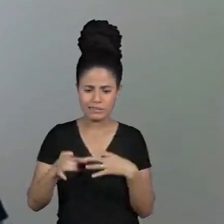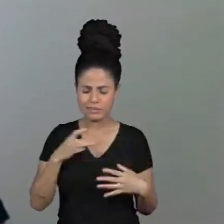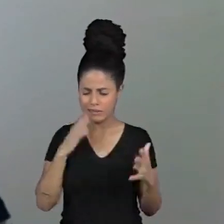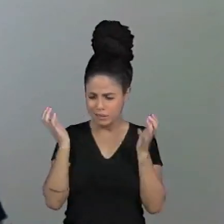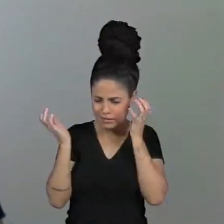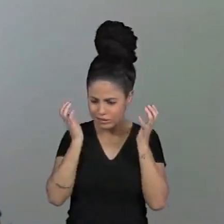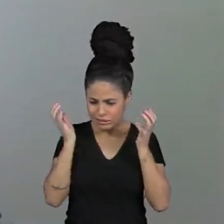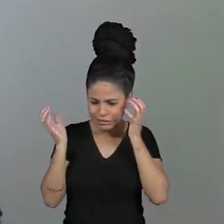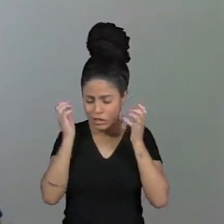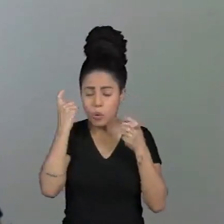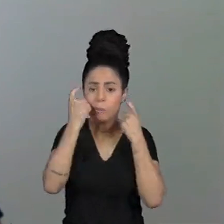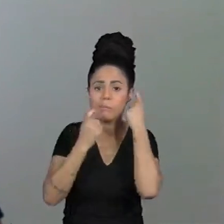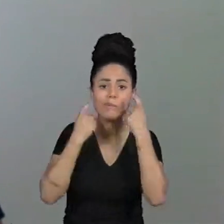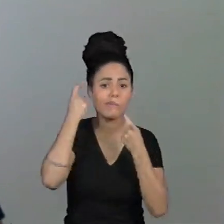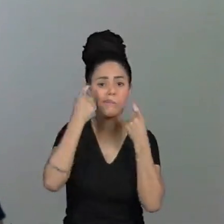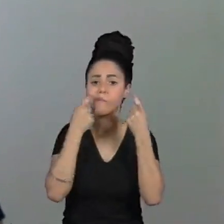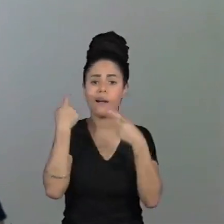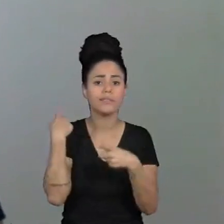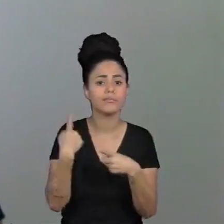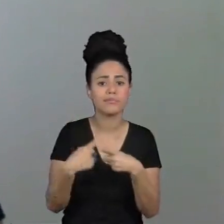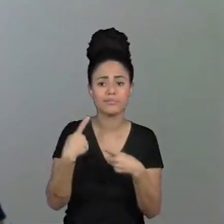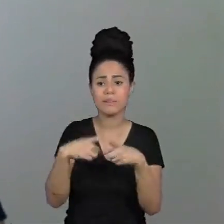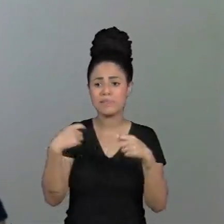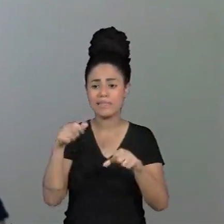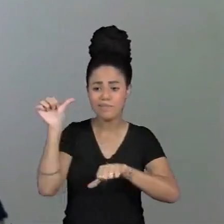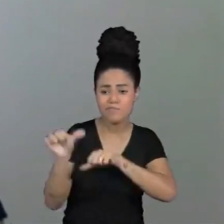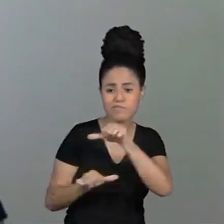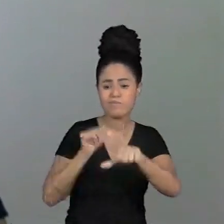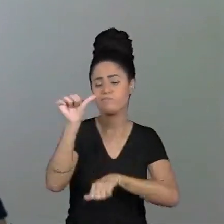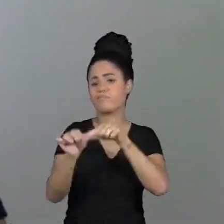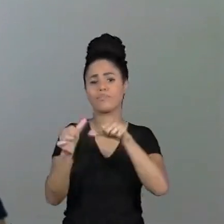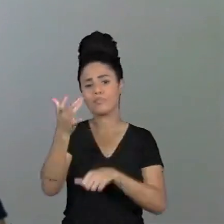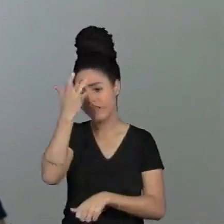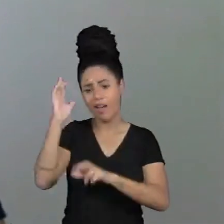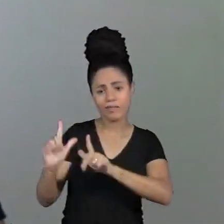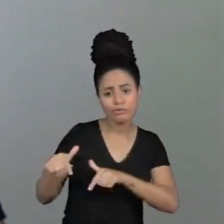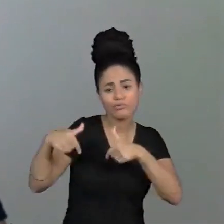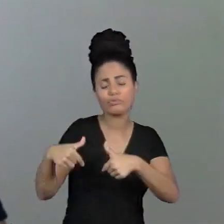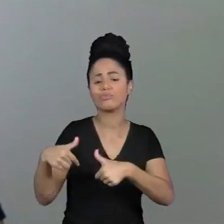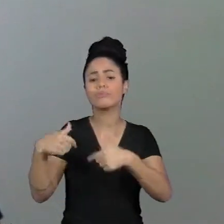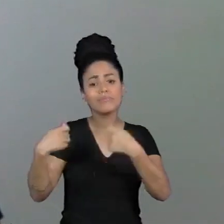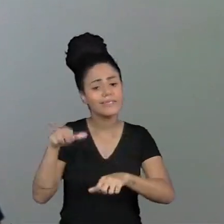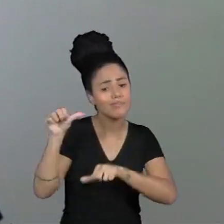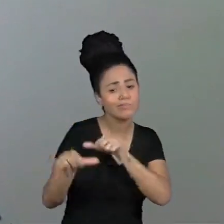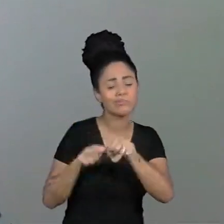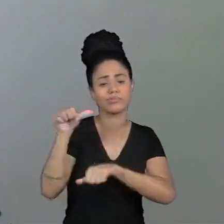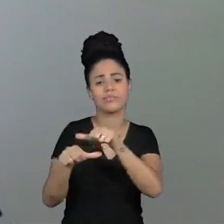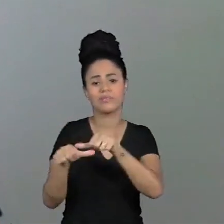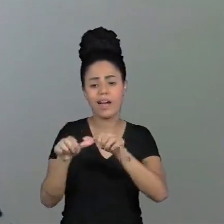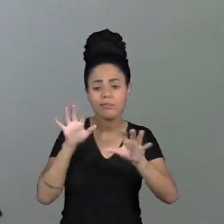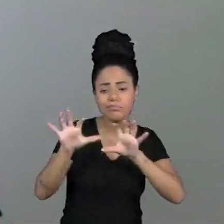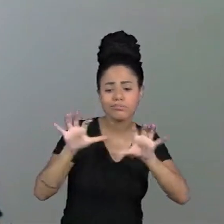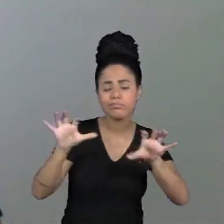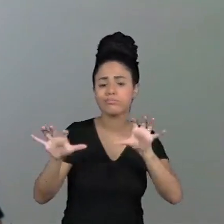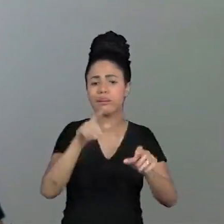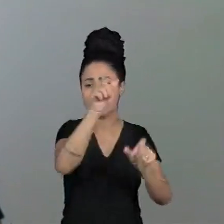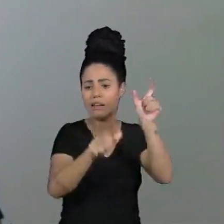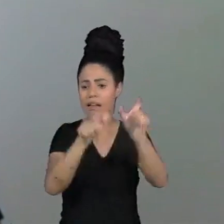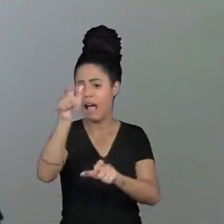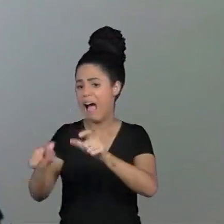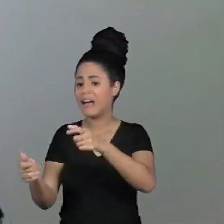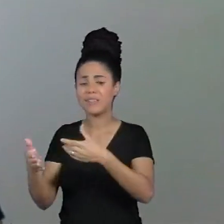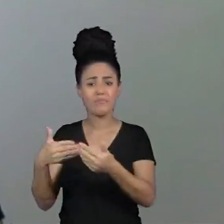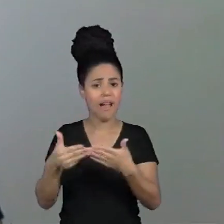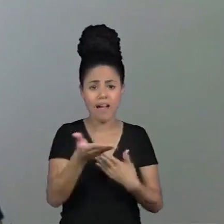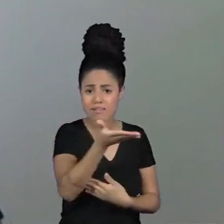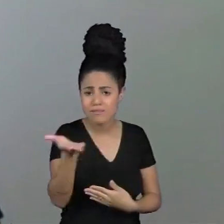é como se tivesse queimando a minha casa minha família mas eu vejo que isso afeta a qualquer pessoa então hoje